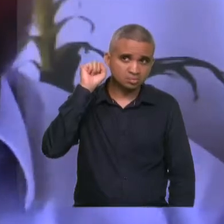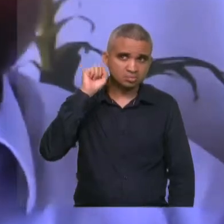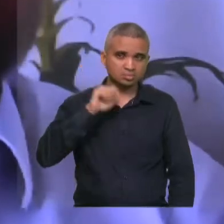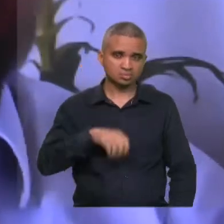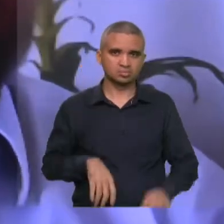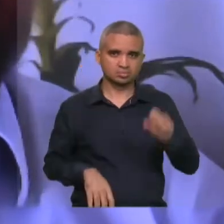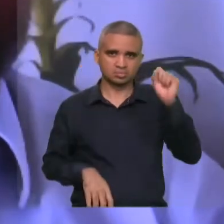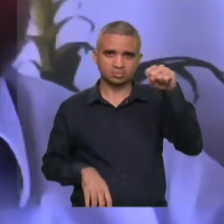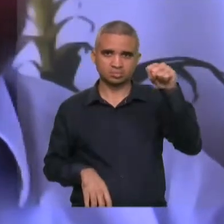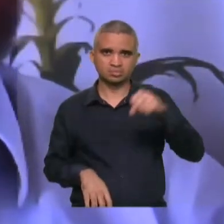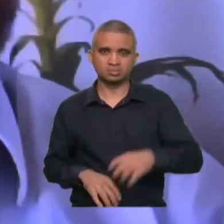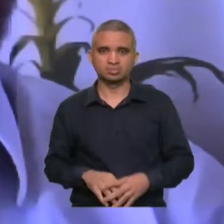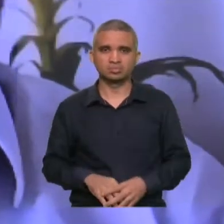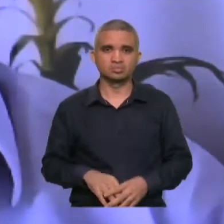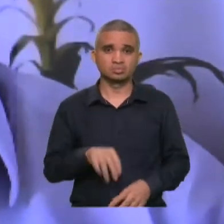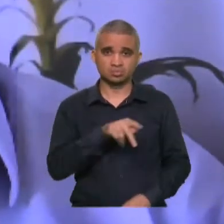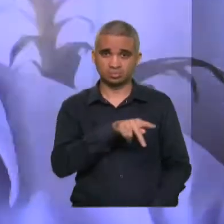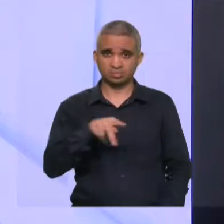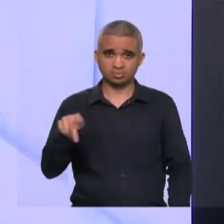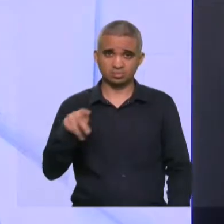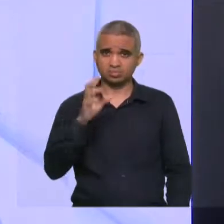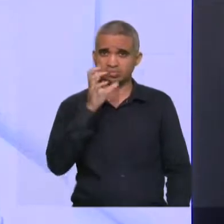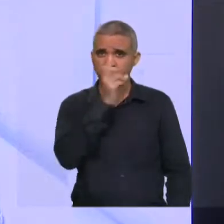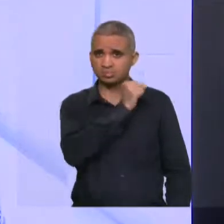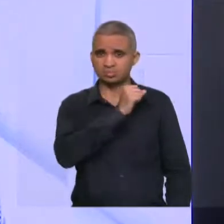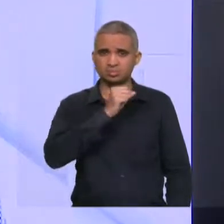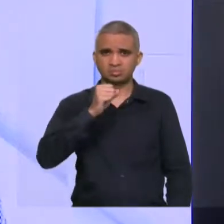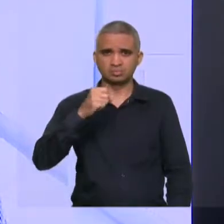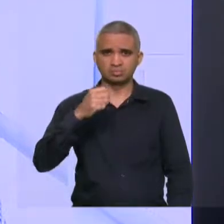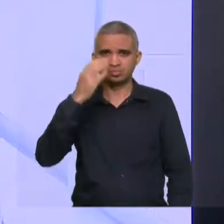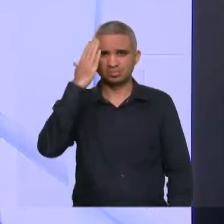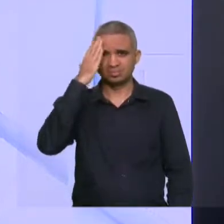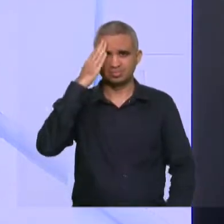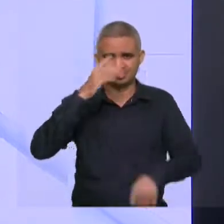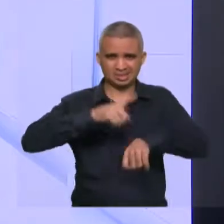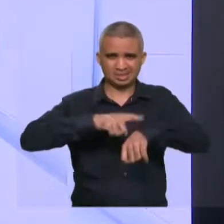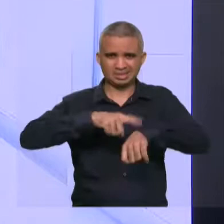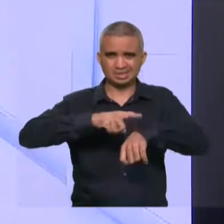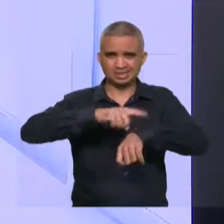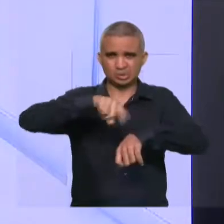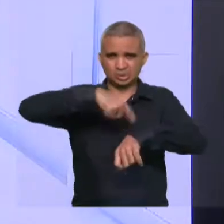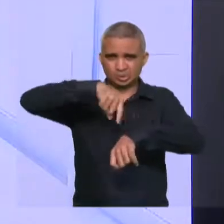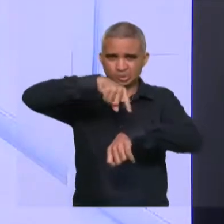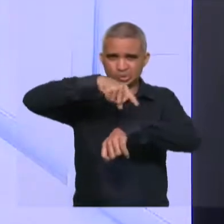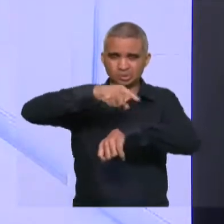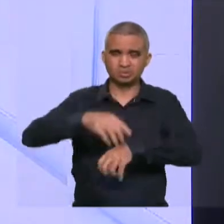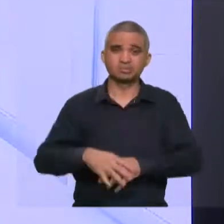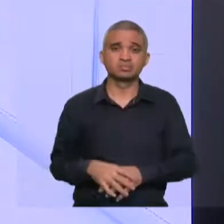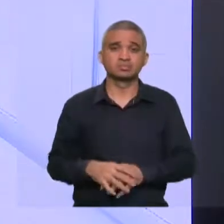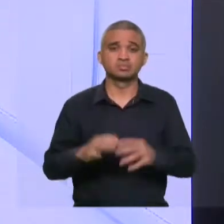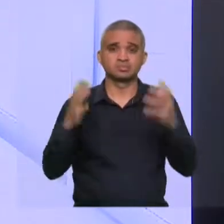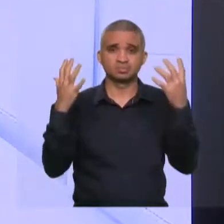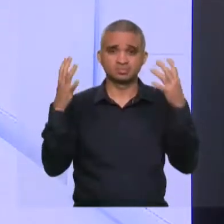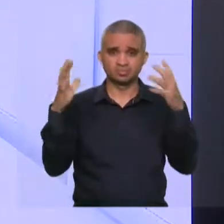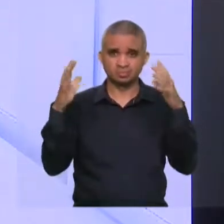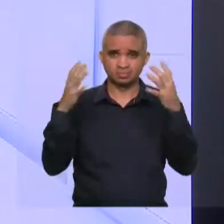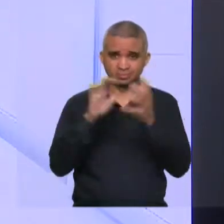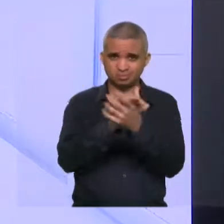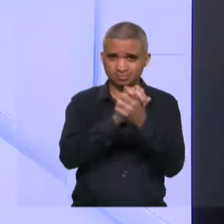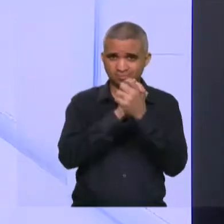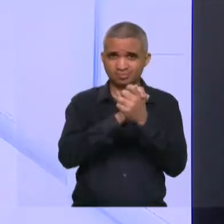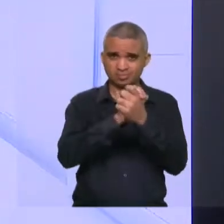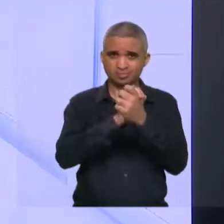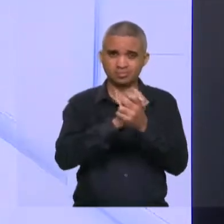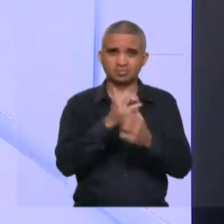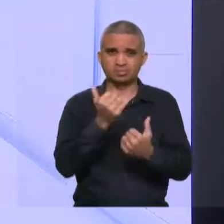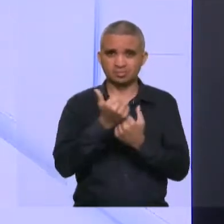Presidente, rapidamente, eu sei que o tempo está... Eu gostaria também de parabenizar o nosso governador, Carlos Grandão, desejando a ele